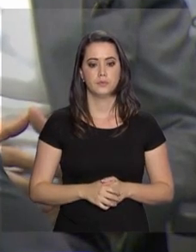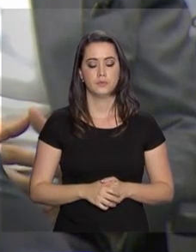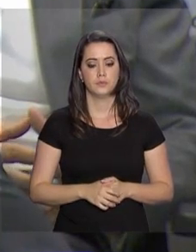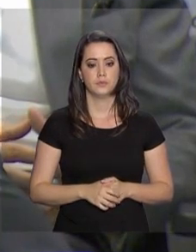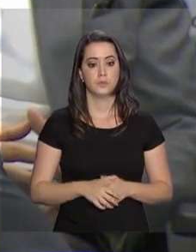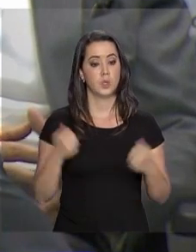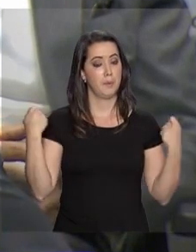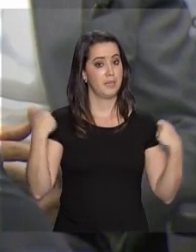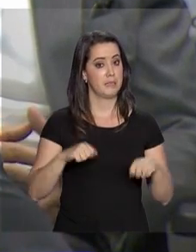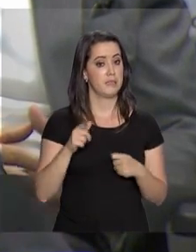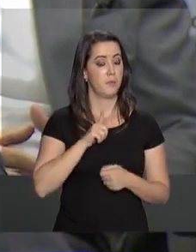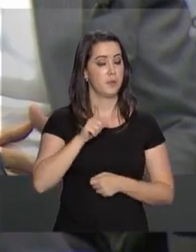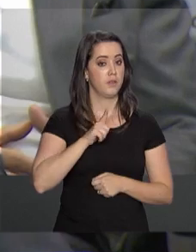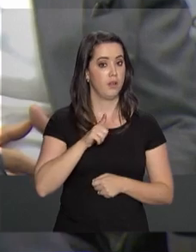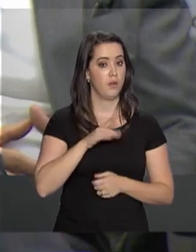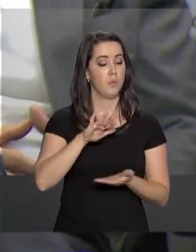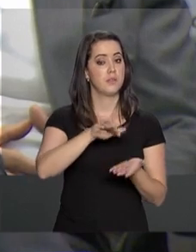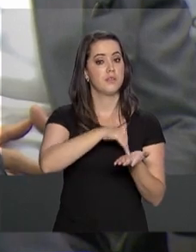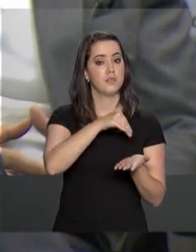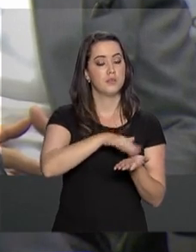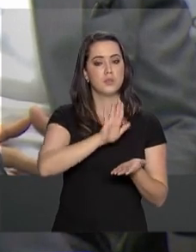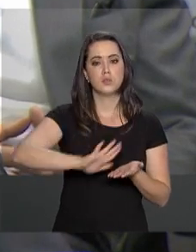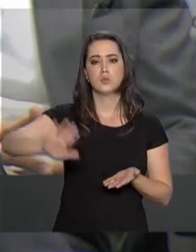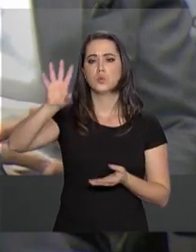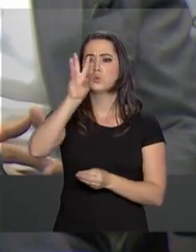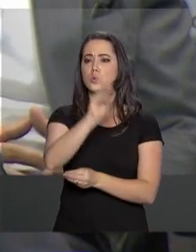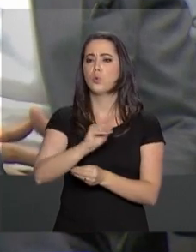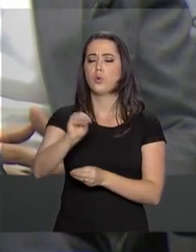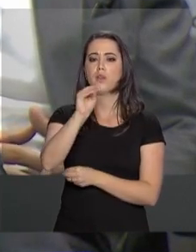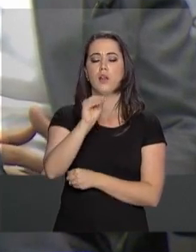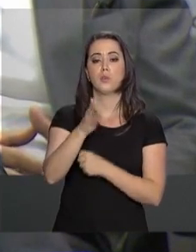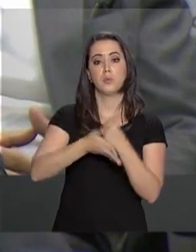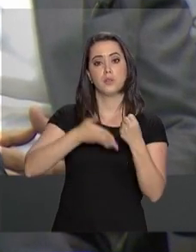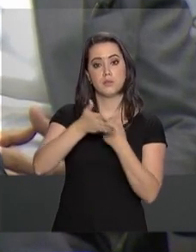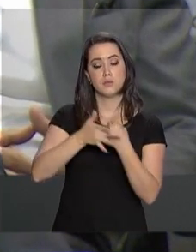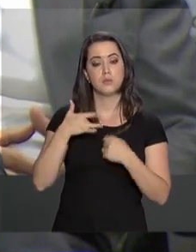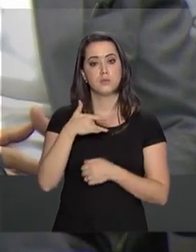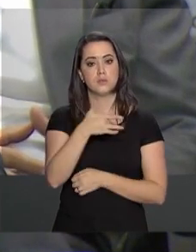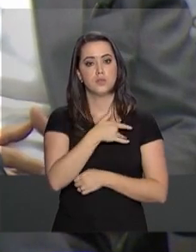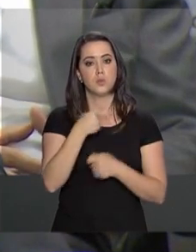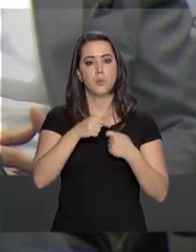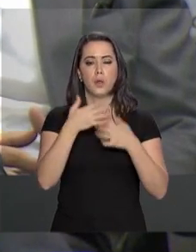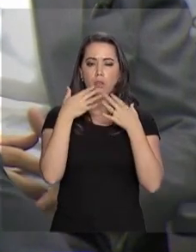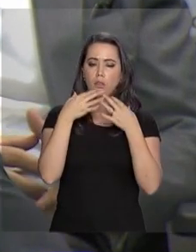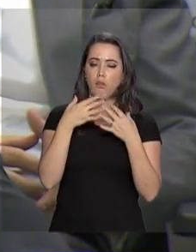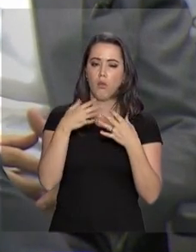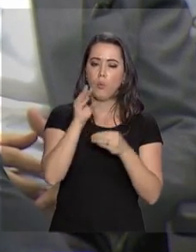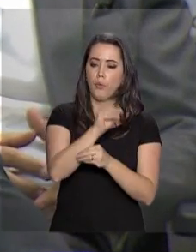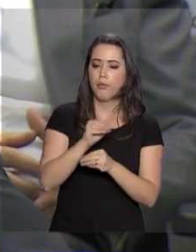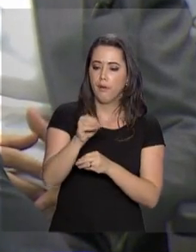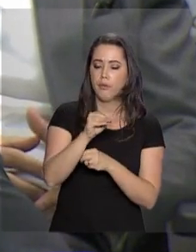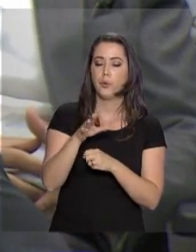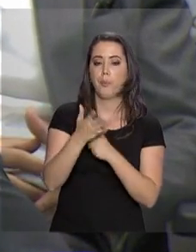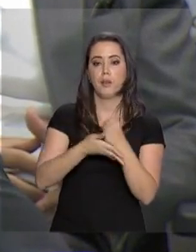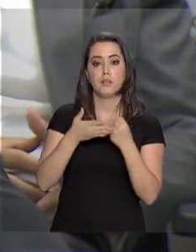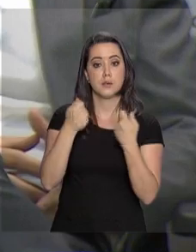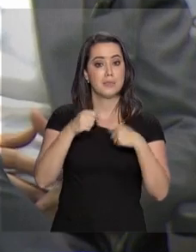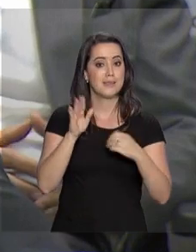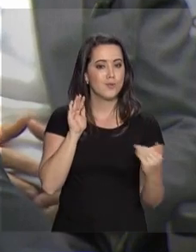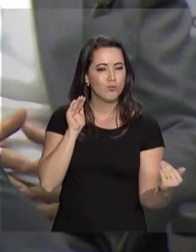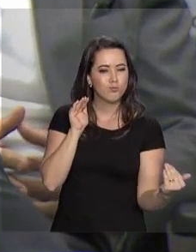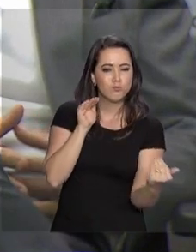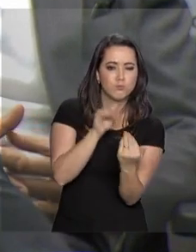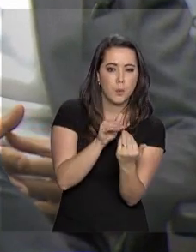Deveremos ter uma Secretaria Nacional de Atenção Básica, porque a atenção básica terá que ser o